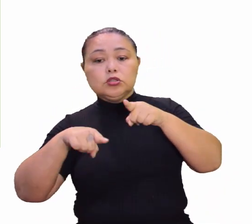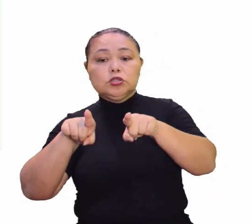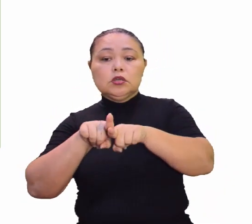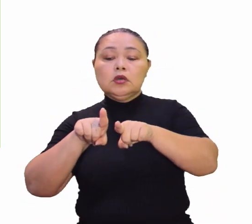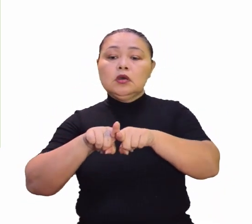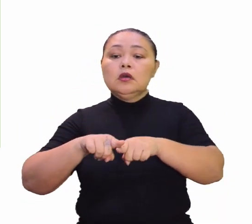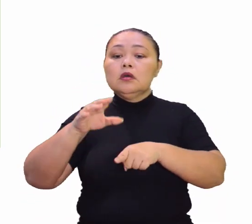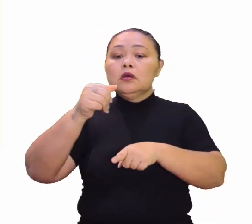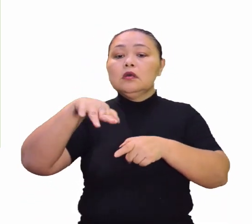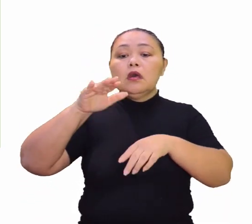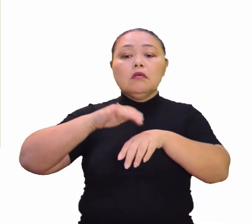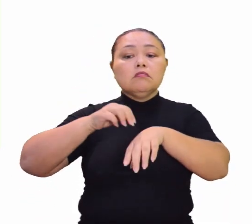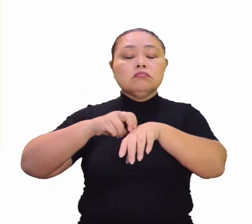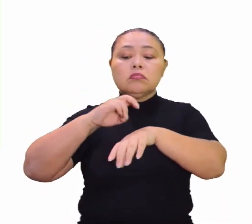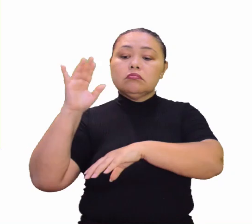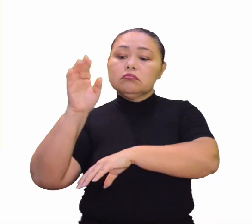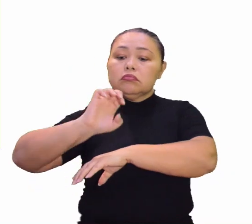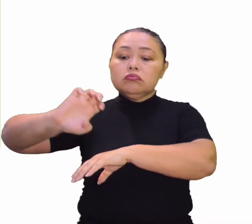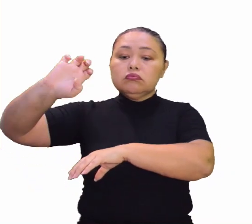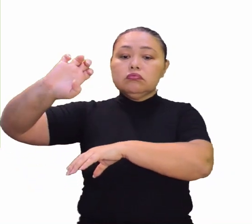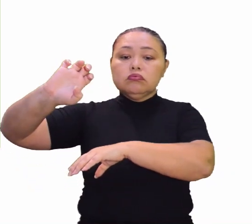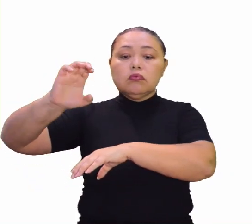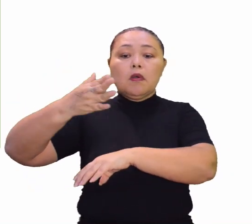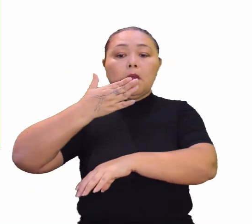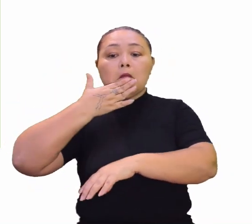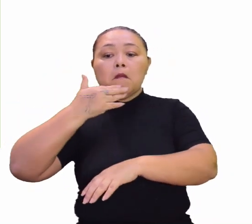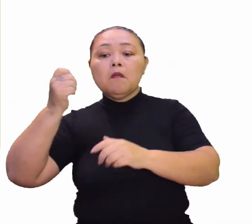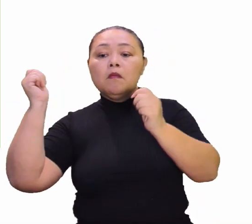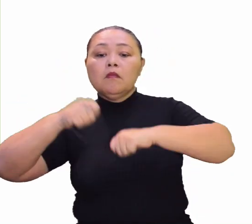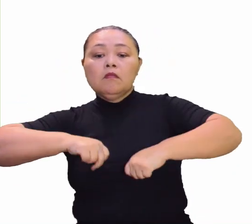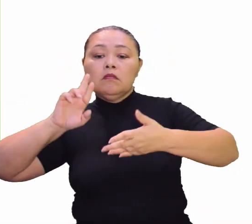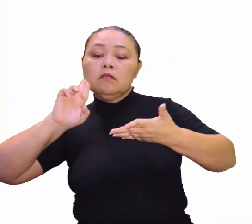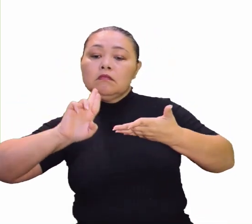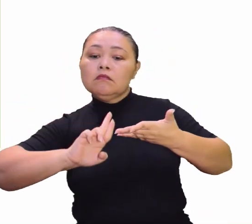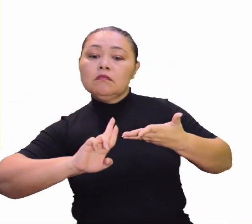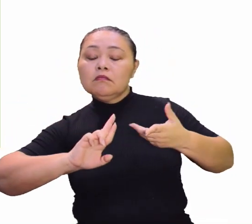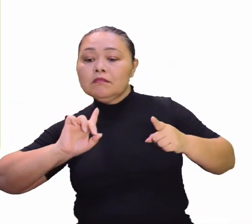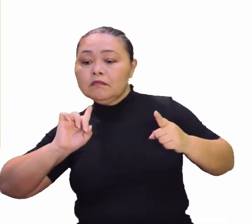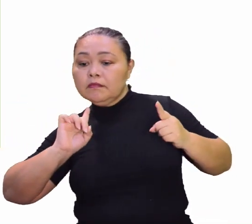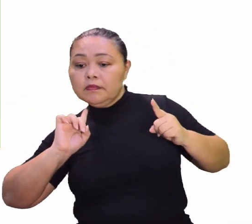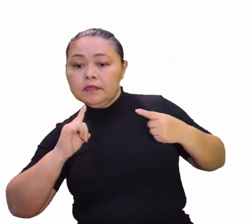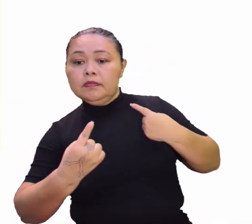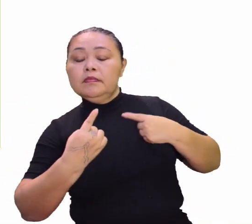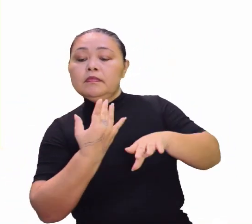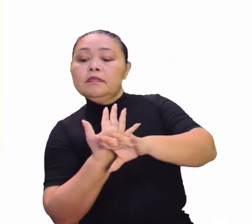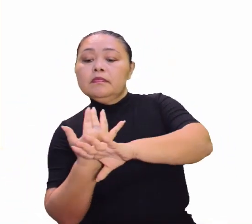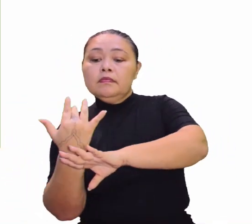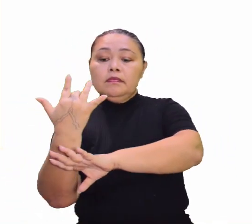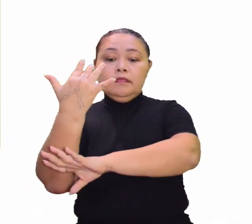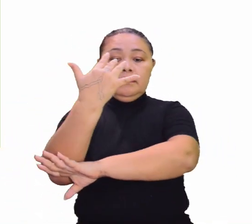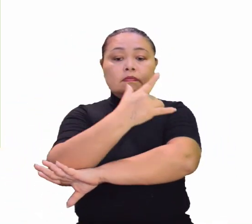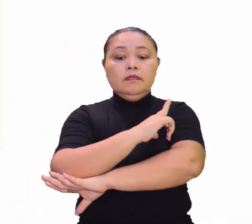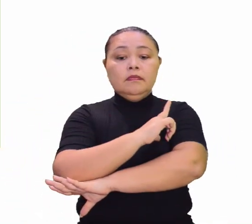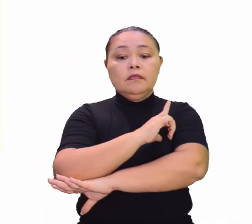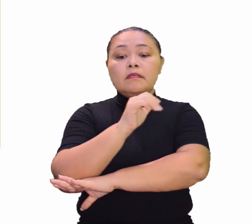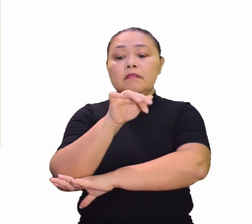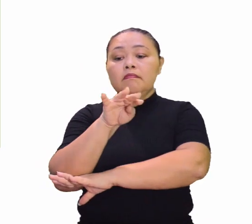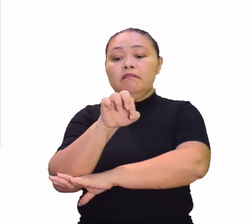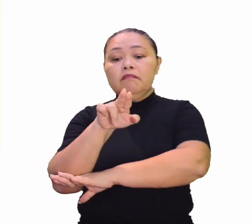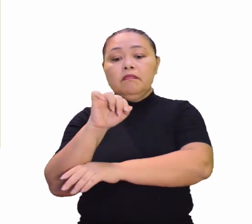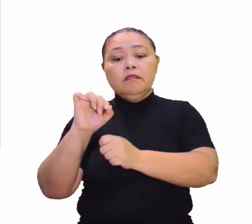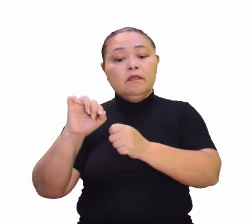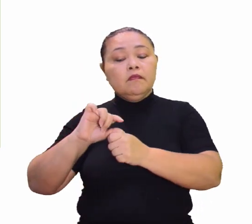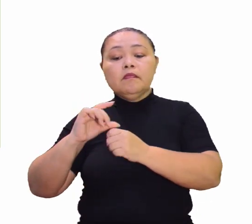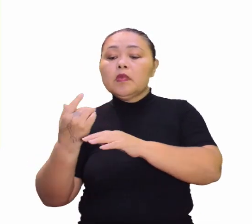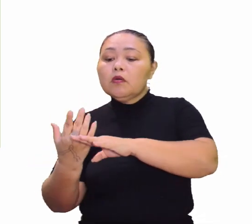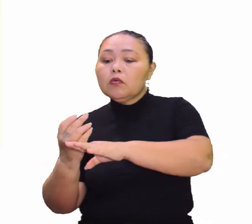Suécia é a cidade mais verde da Europa, melhor capacidade de resposta às ameaças ambientais. A Áustria